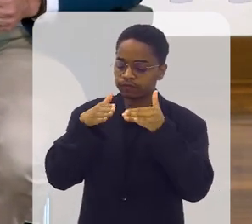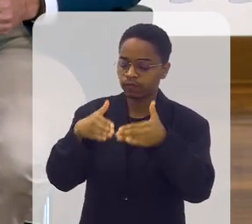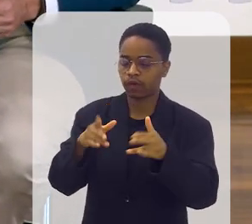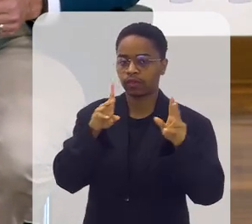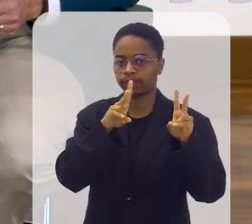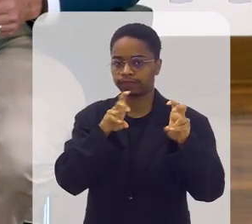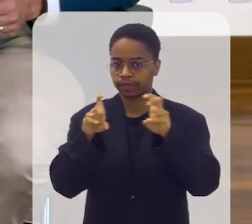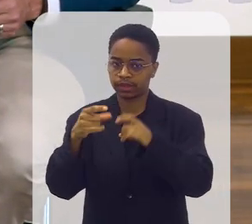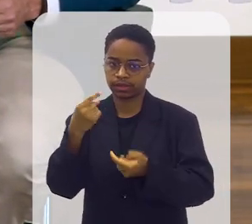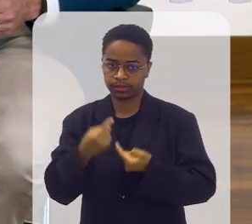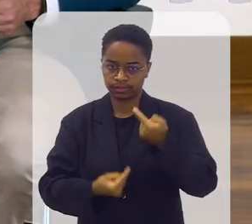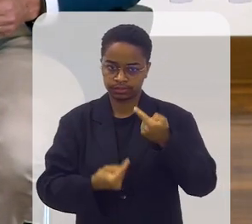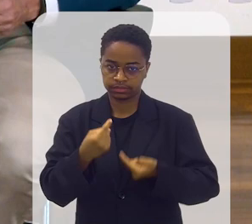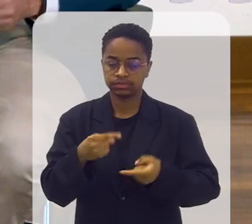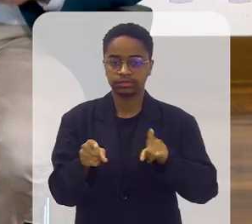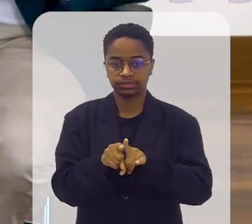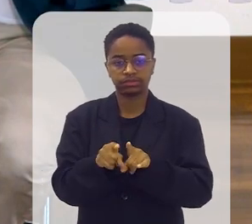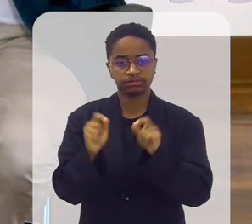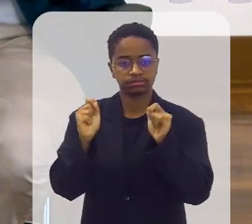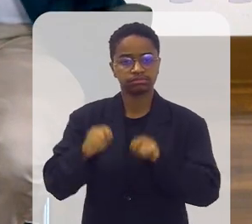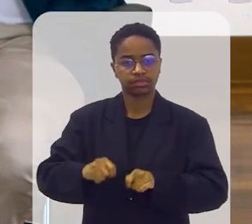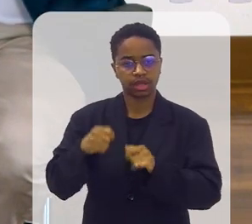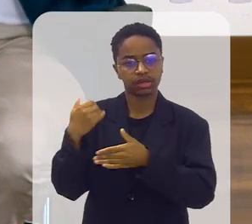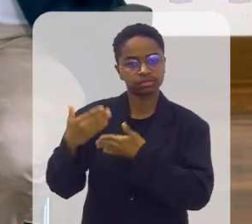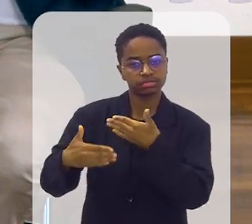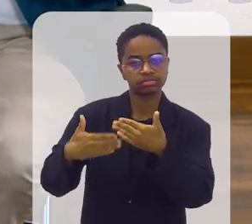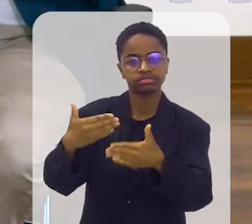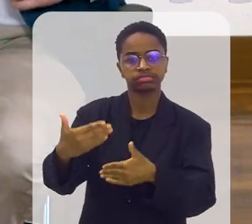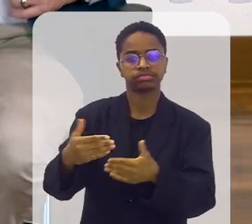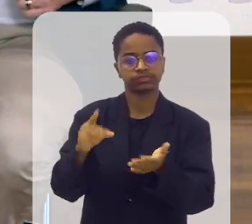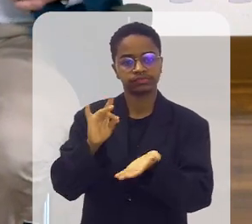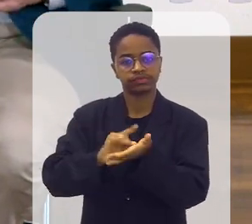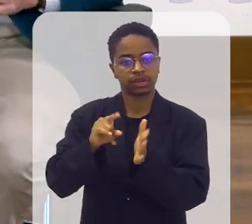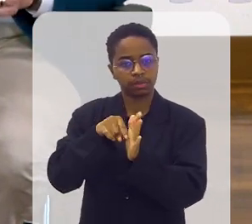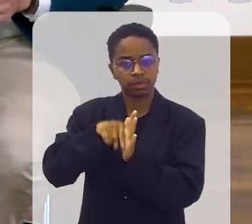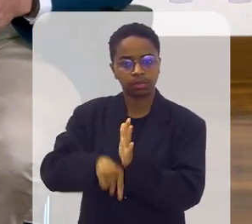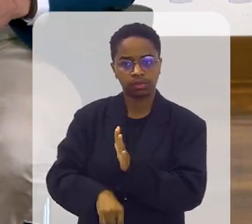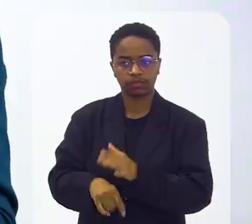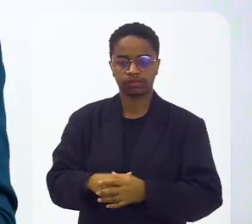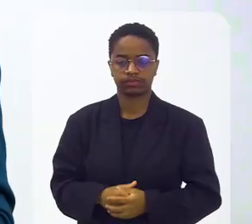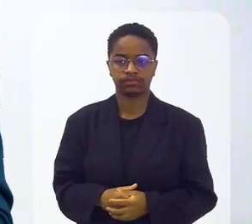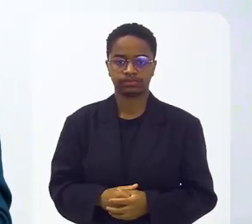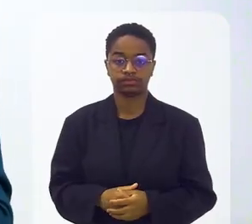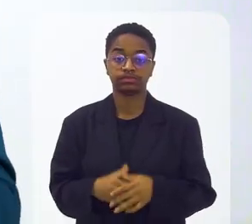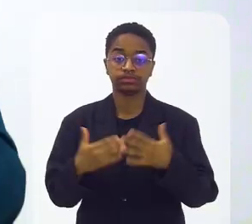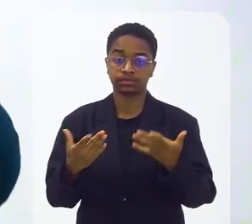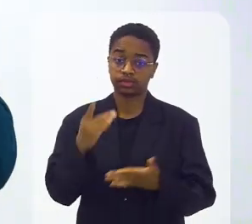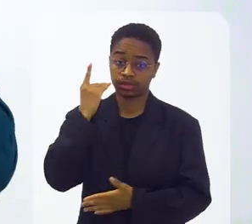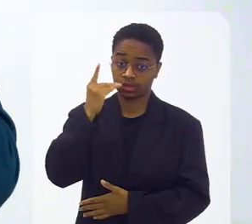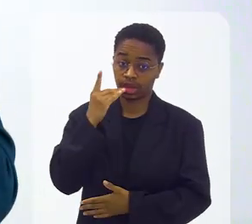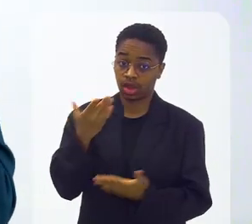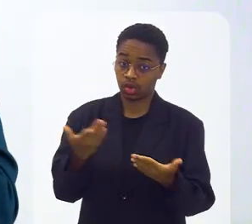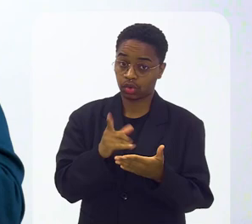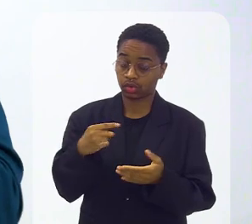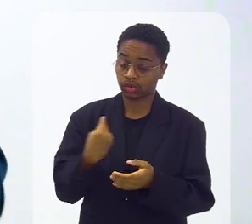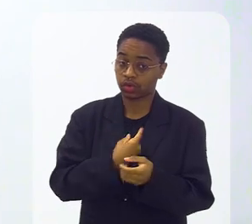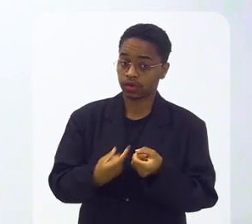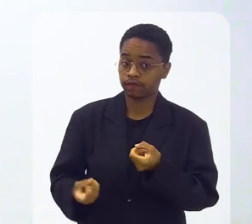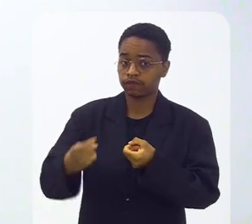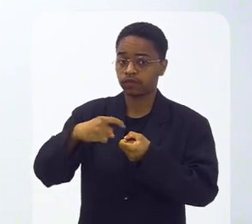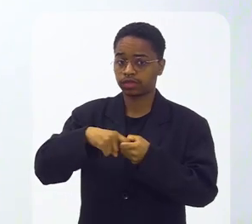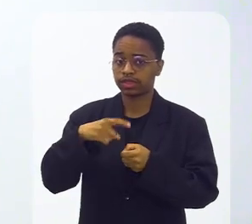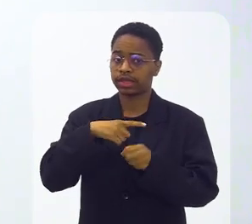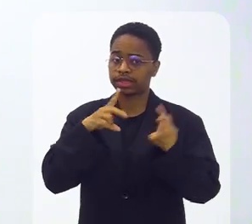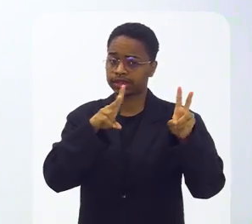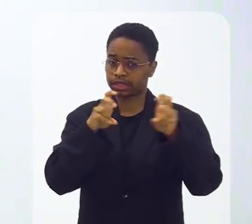tema para que o tema possa ser desenvolvido do tamanho que ele tem. Deputada, nós voltamos agora e vamos trazer